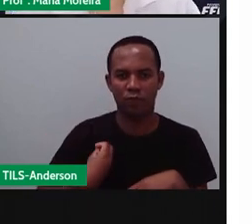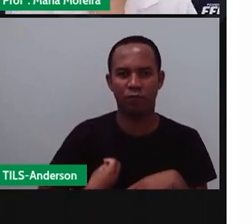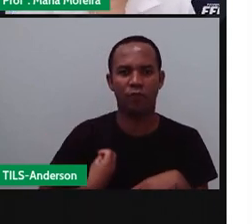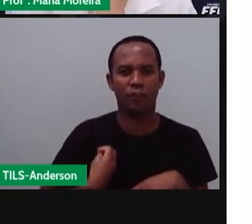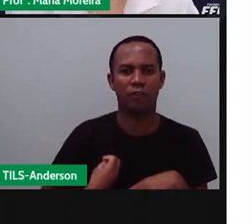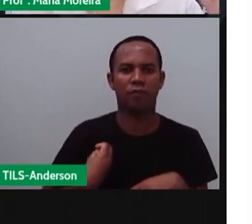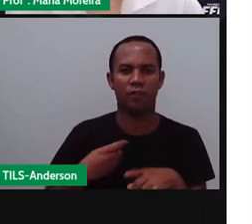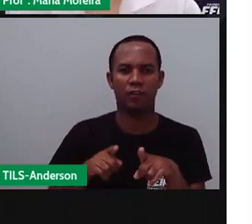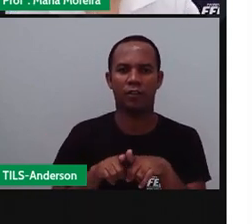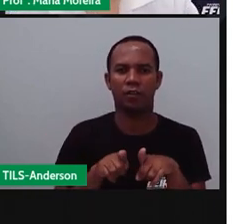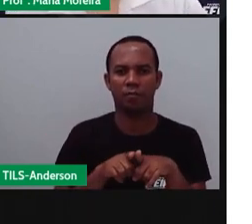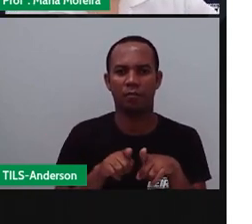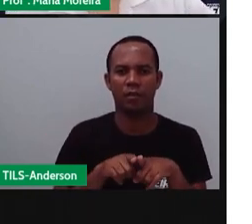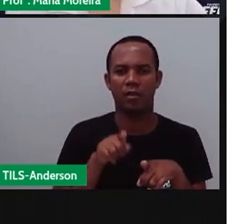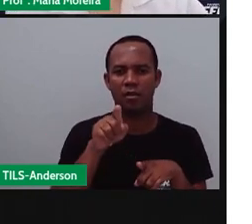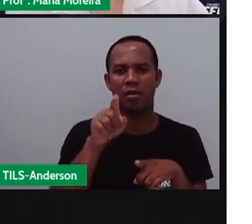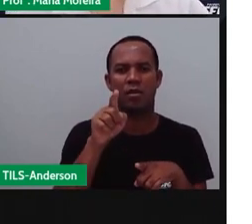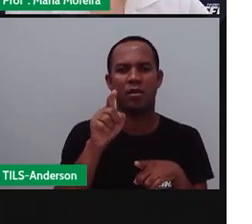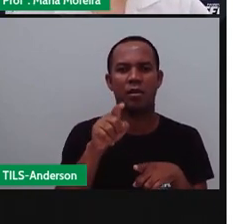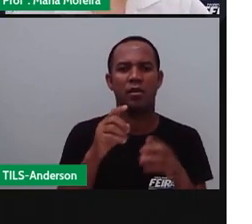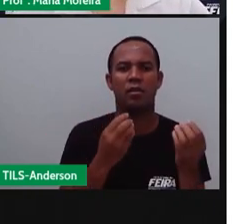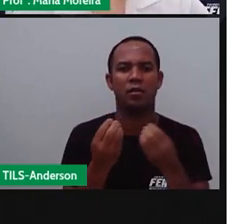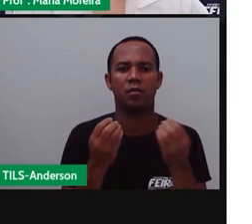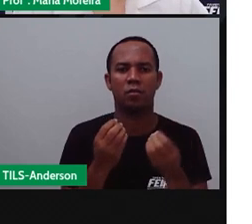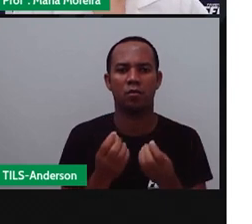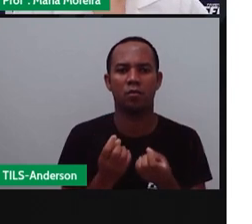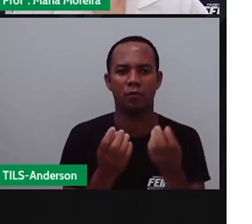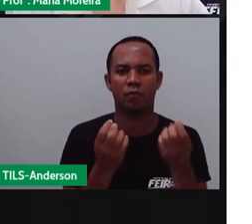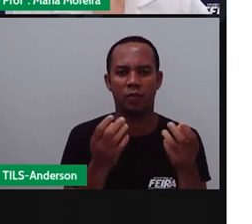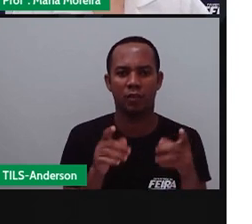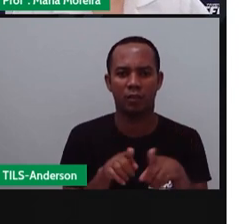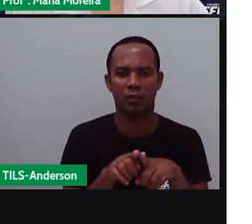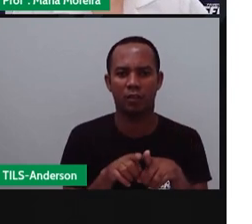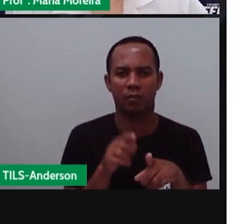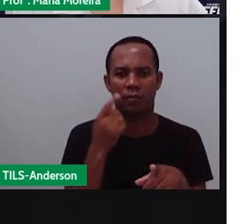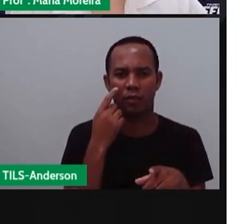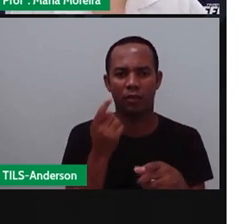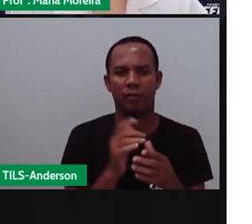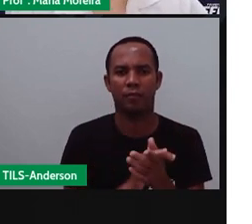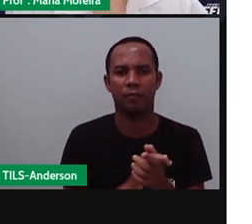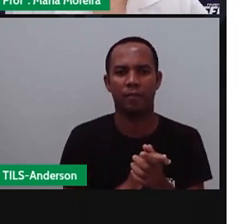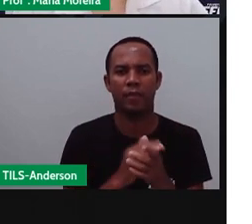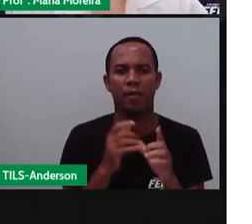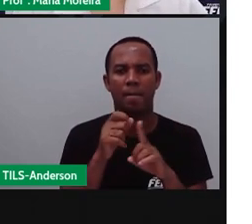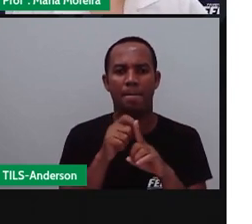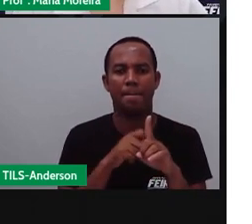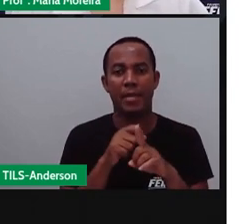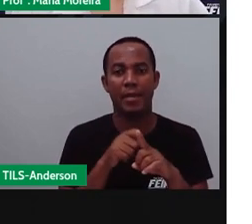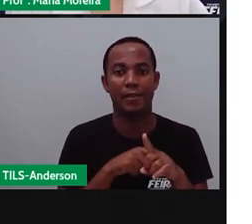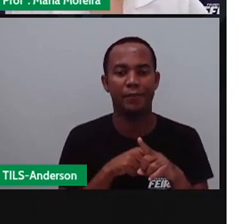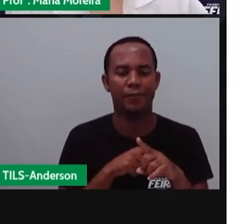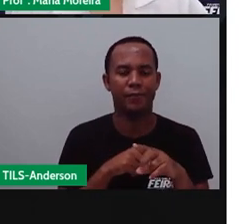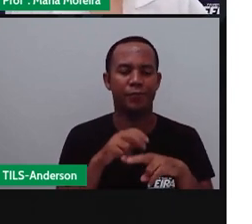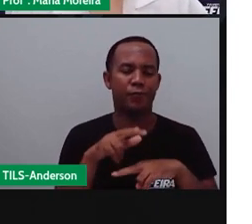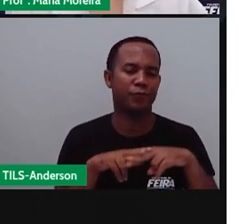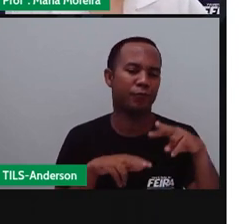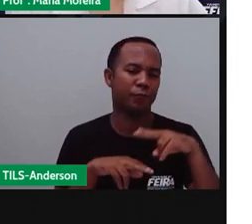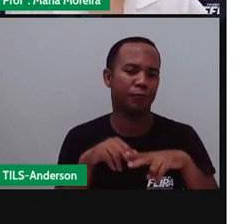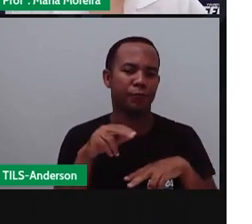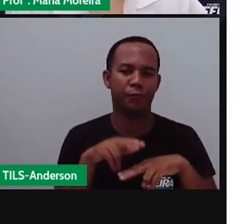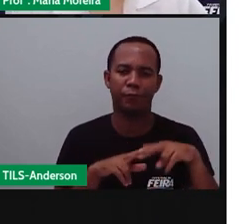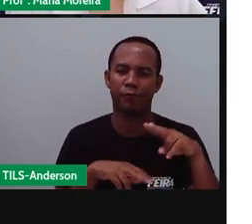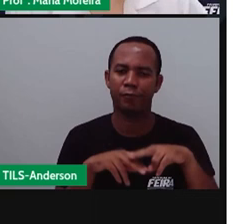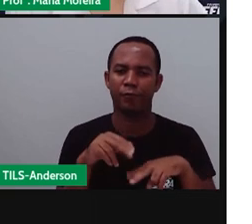de extrair ele da natureza e fazer essa venda. Estamos em junho, Anderson, né? Mês de